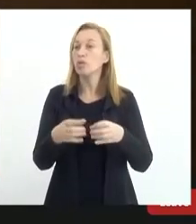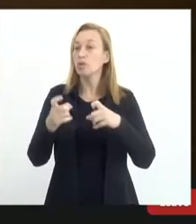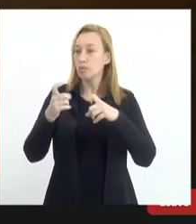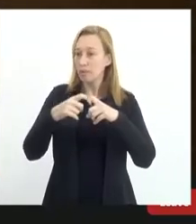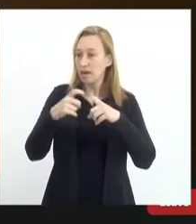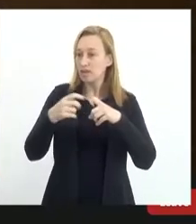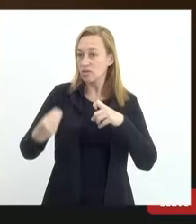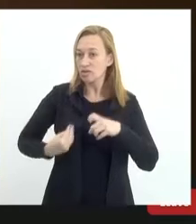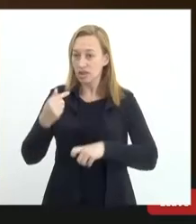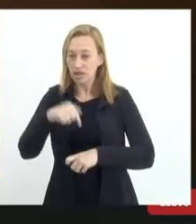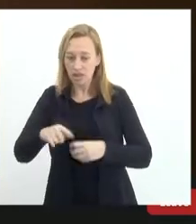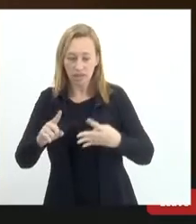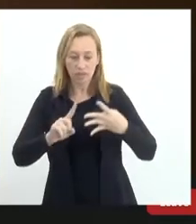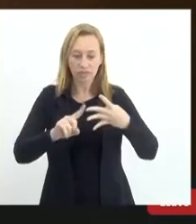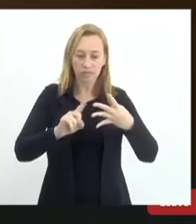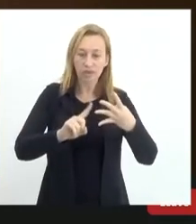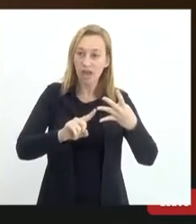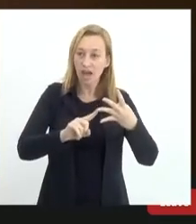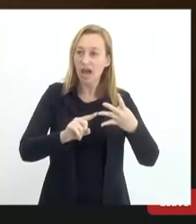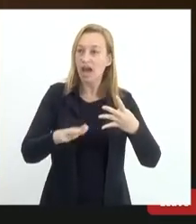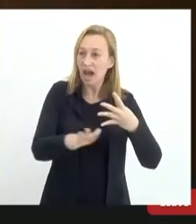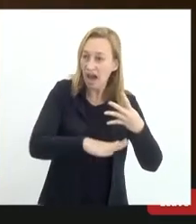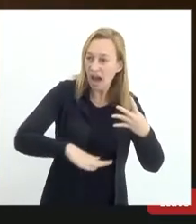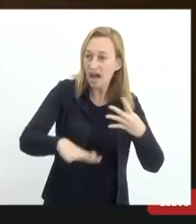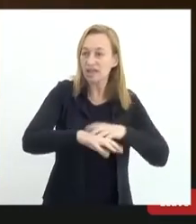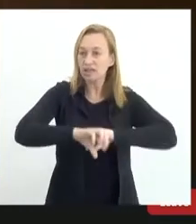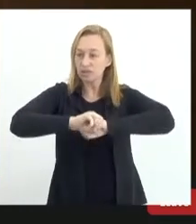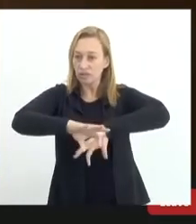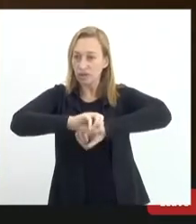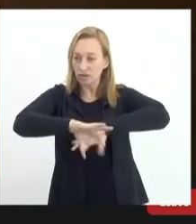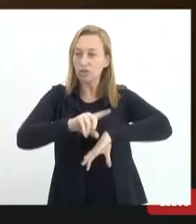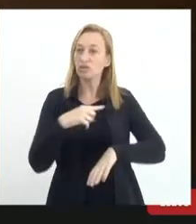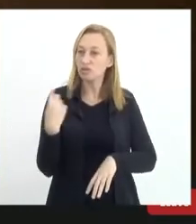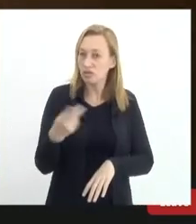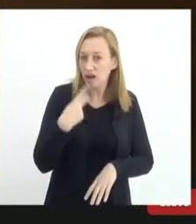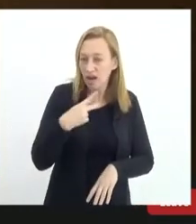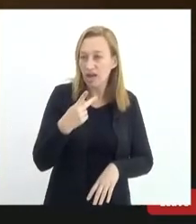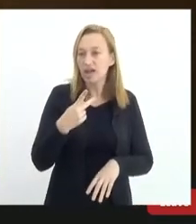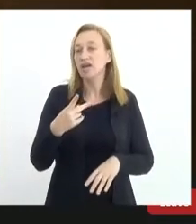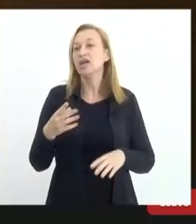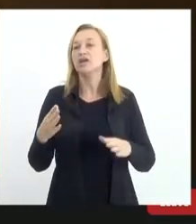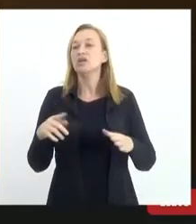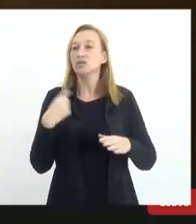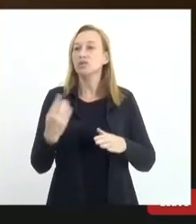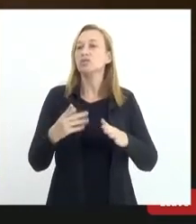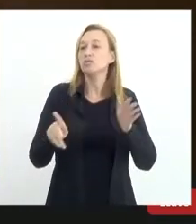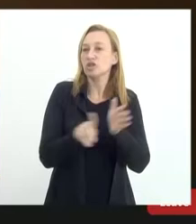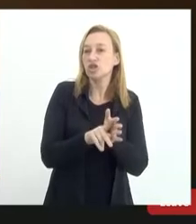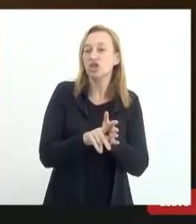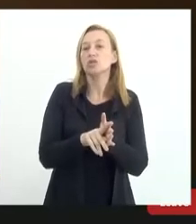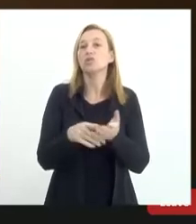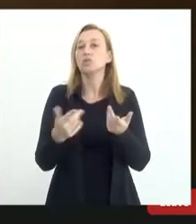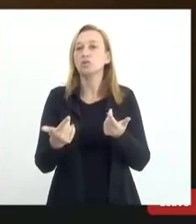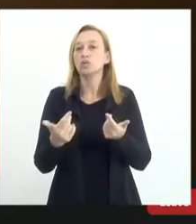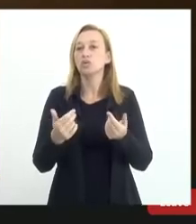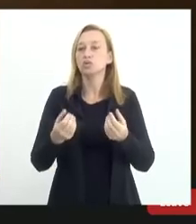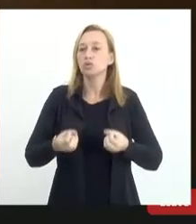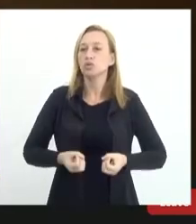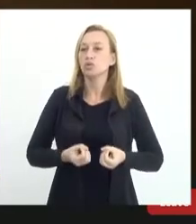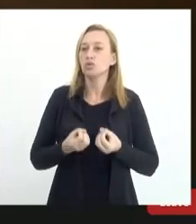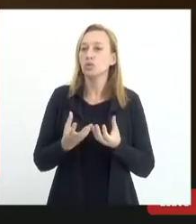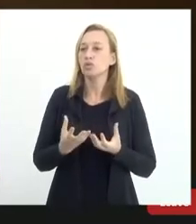também, a educação como falei com o nosso projeto doador consciente do futuro e a sociedade